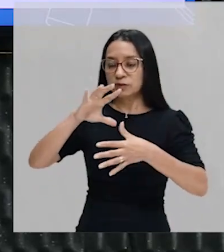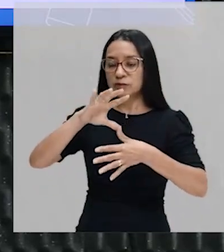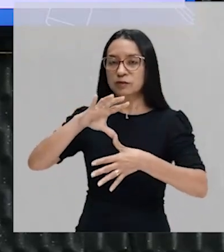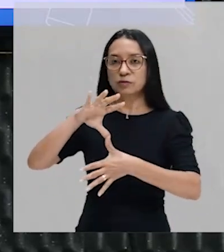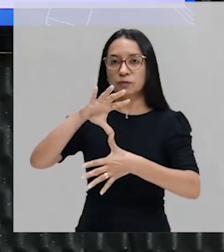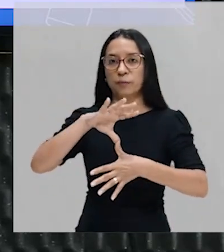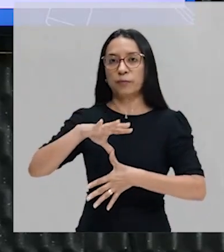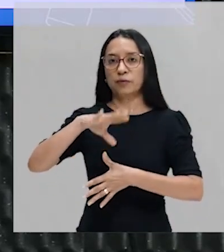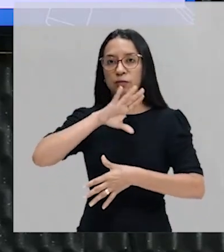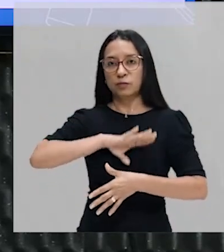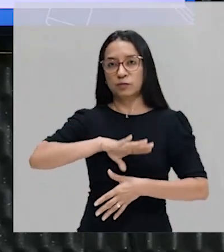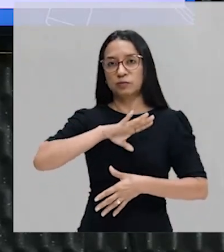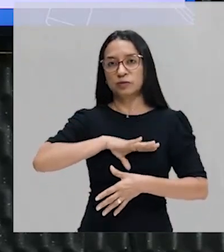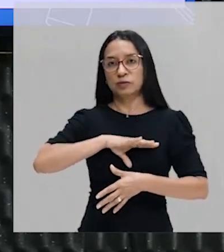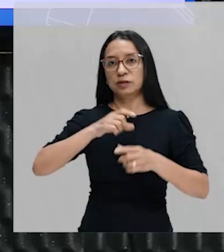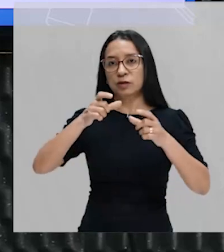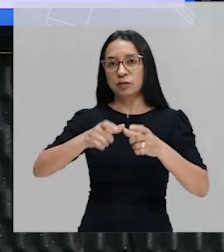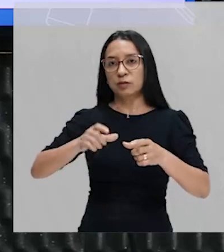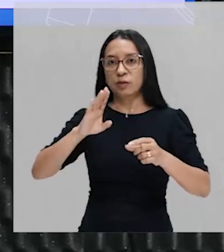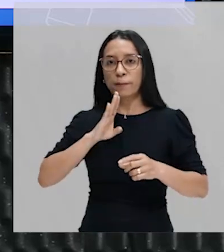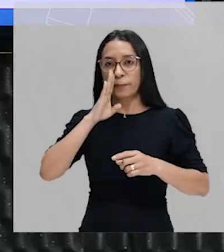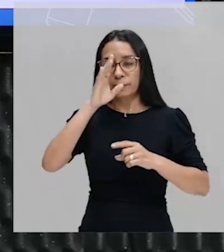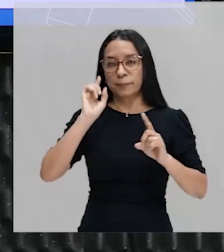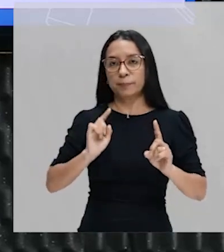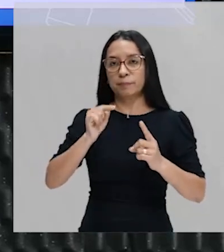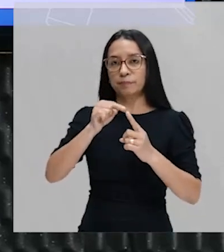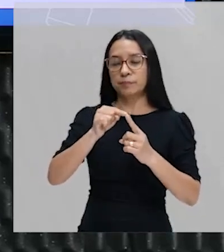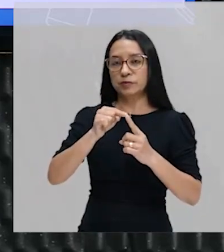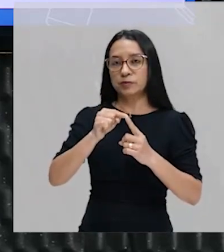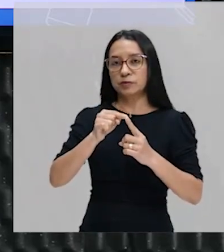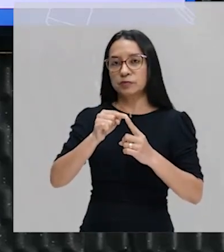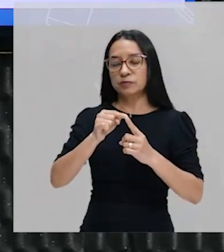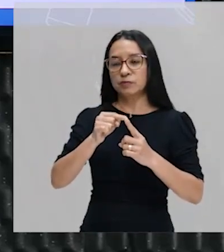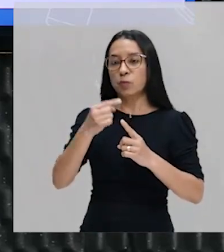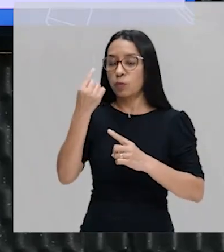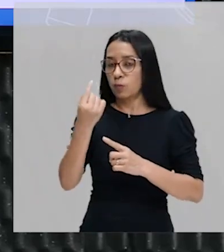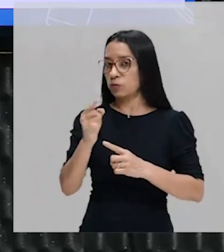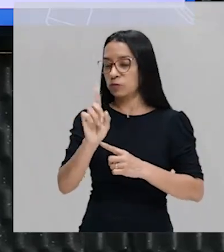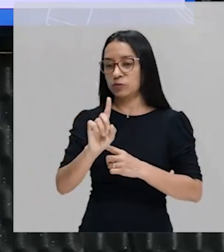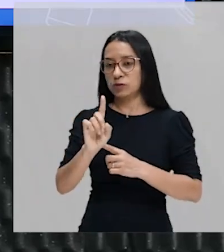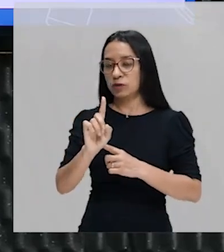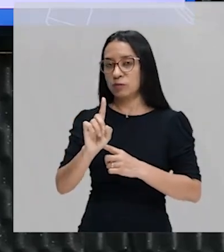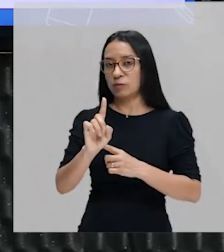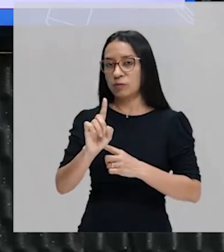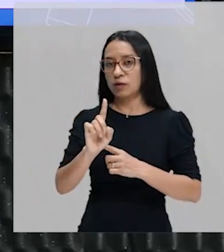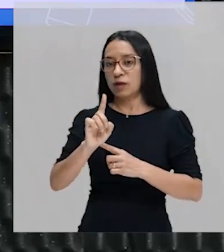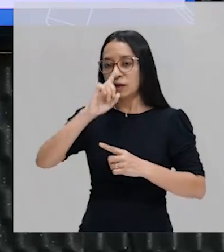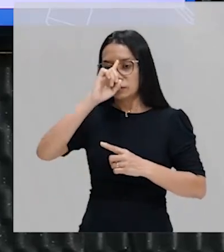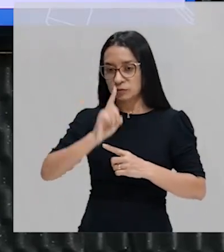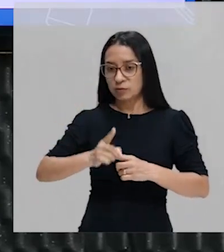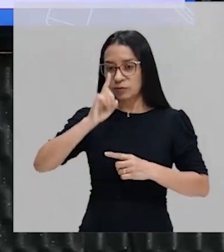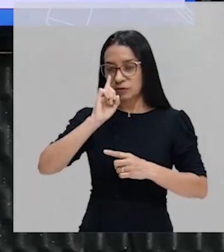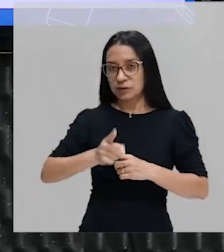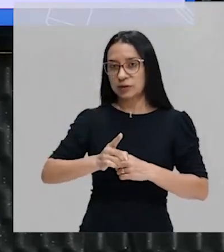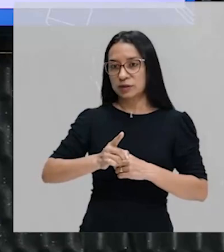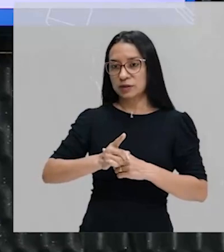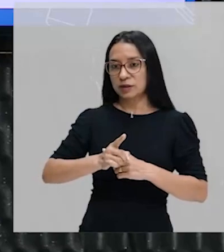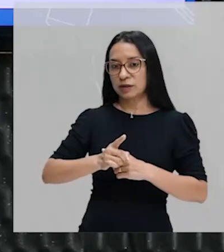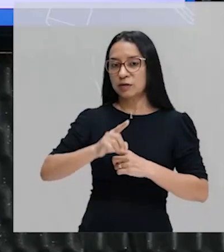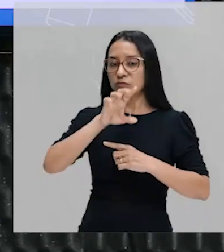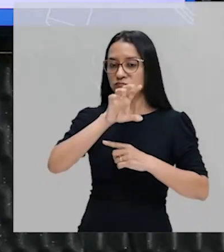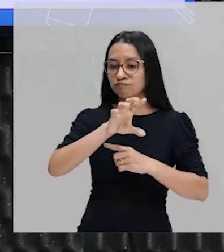Portuguesa, onde o principal objetivo, não o único, mas o principal objetivo é dominar os centros